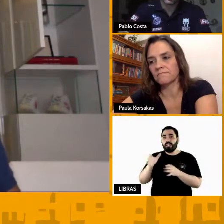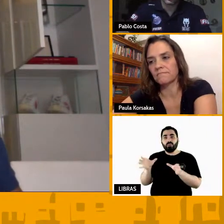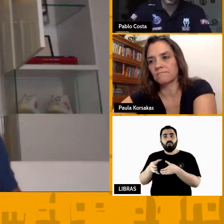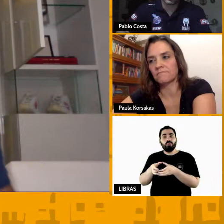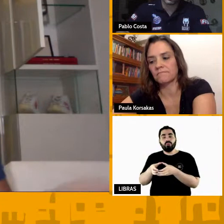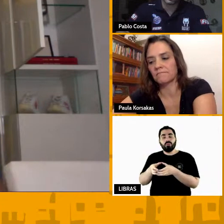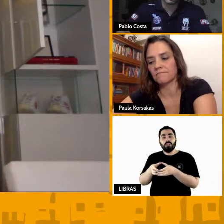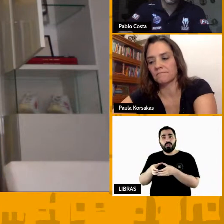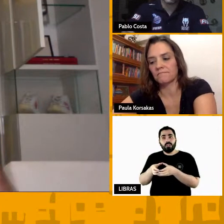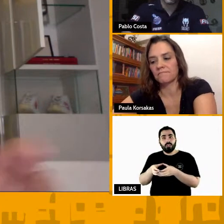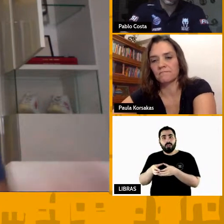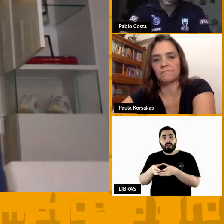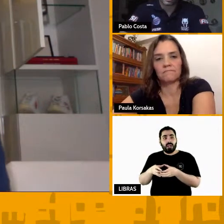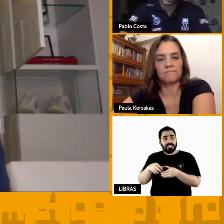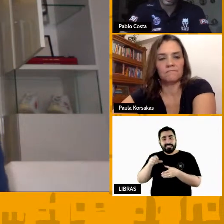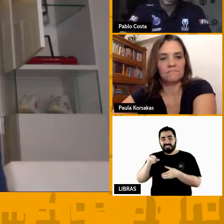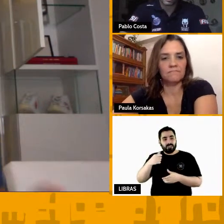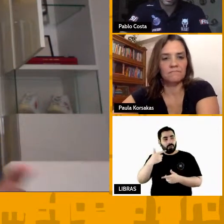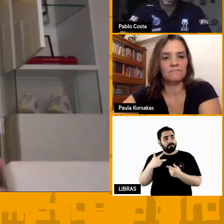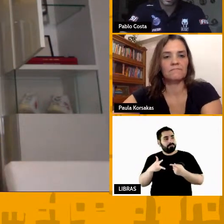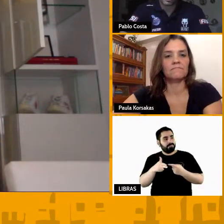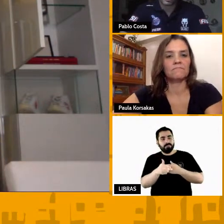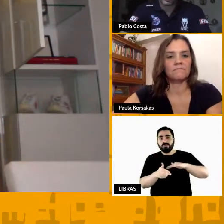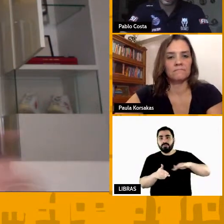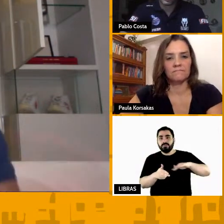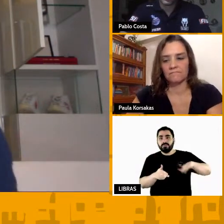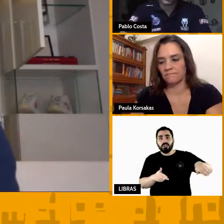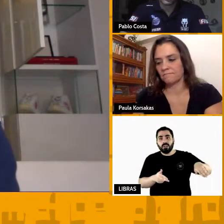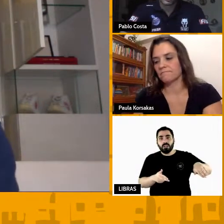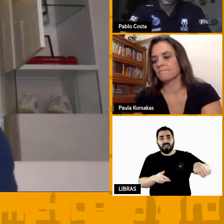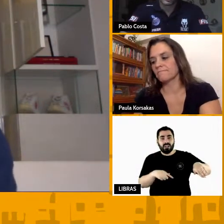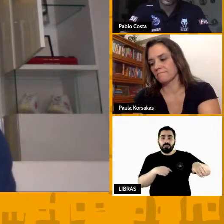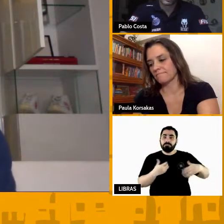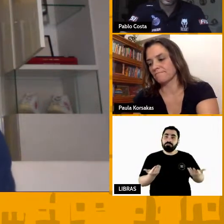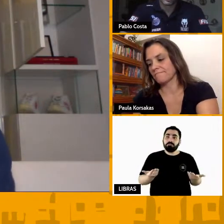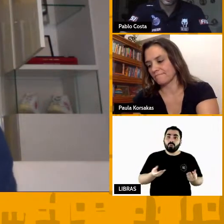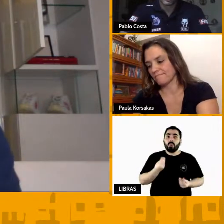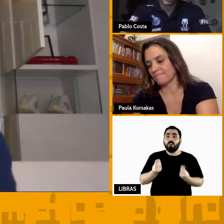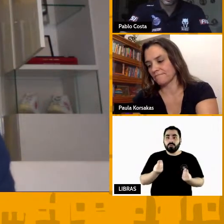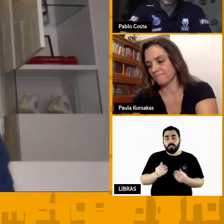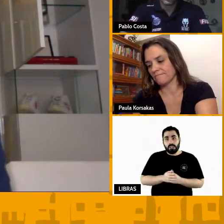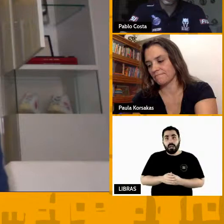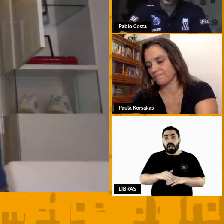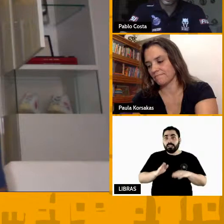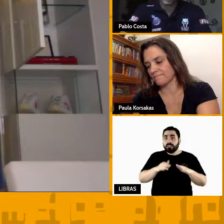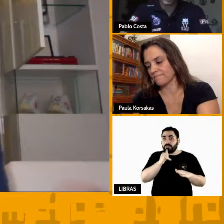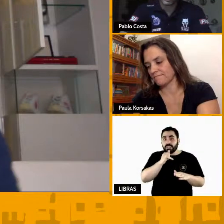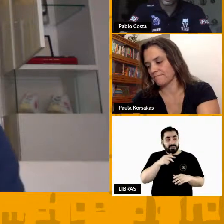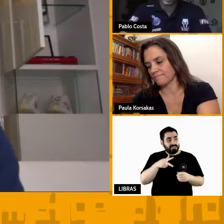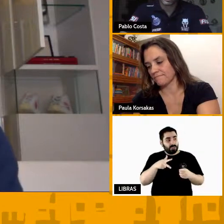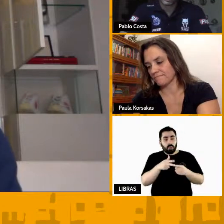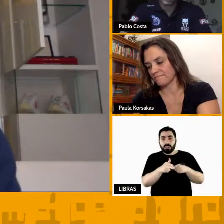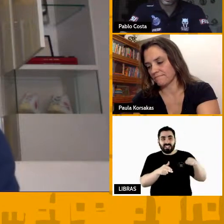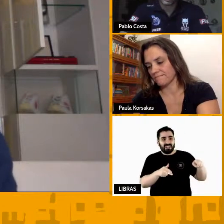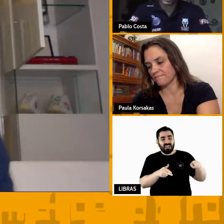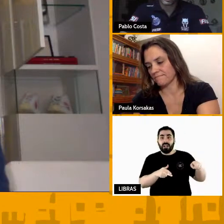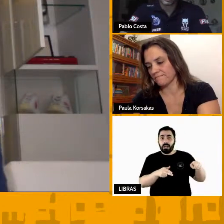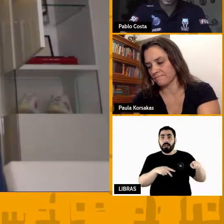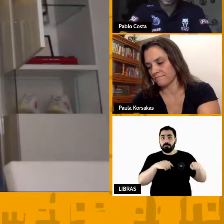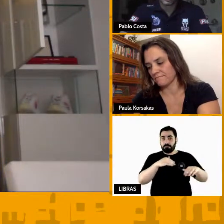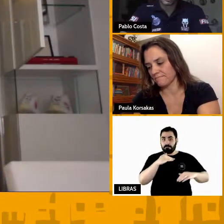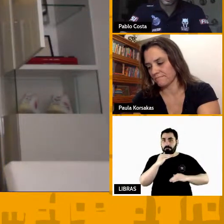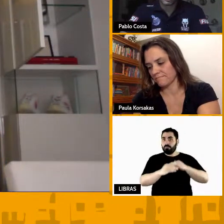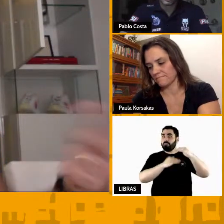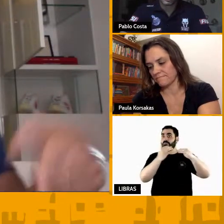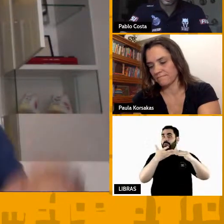jogo. Tem jogador que foi cortado de uma seleção ou recebeu uma dura e a partir daquilo ali ele se tornou o melhor jogador da